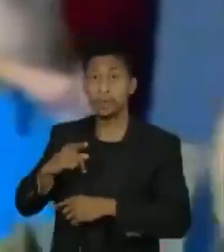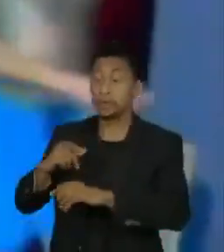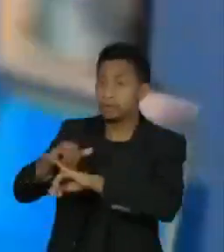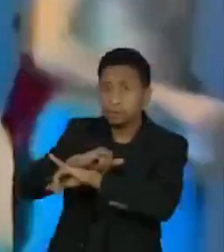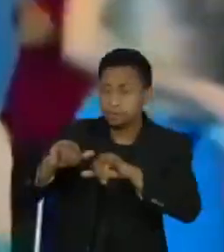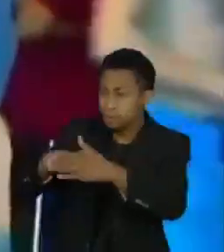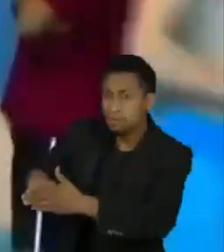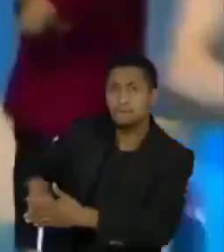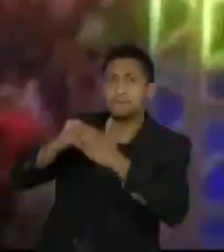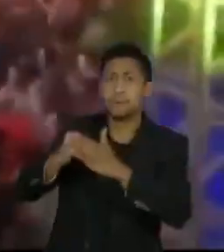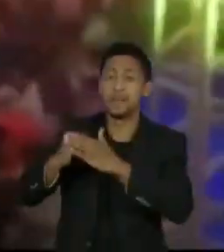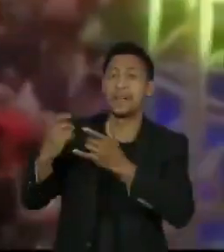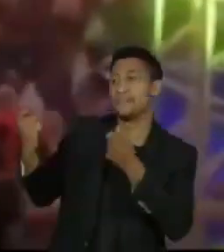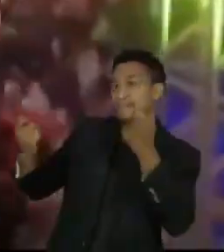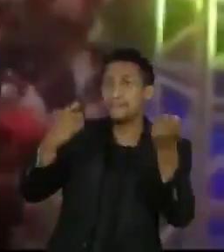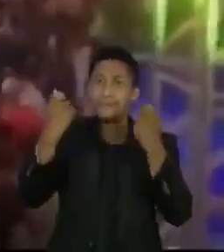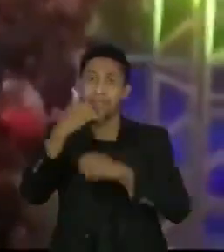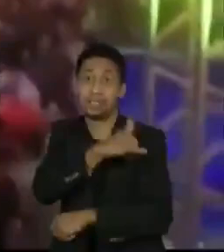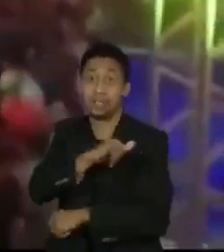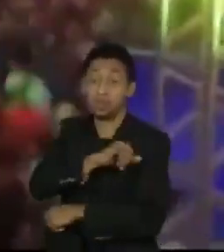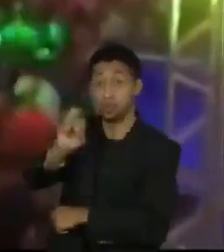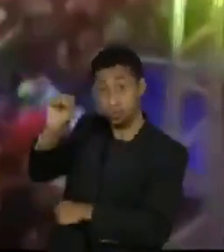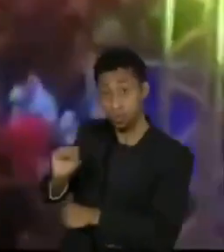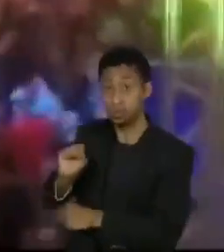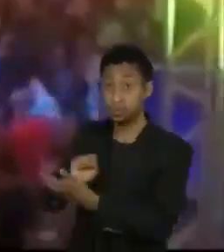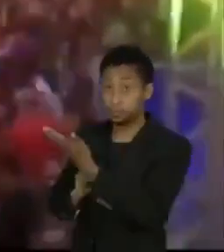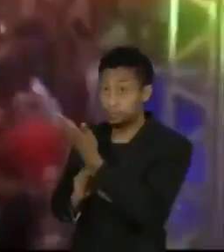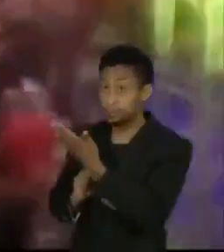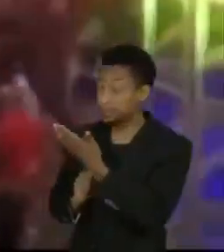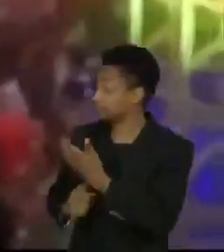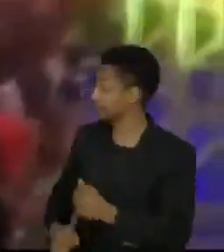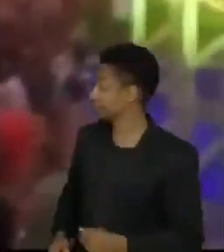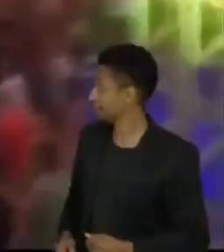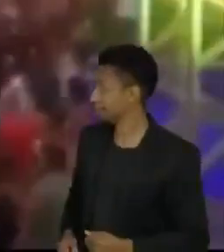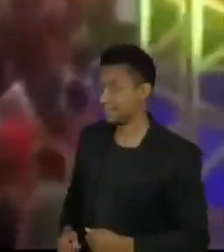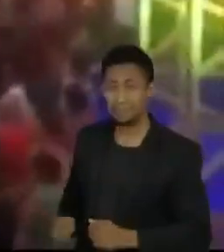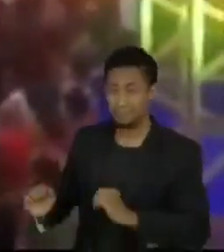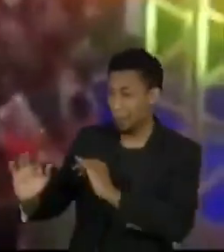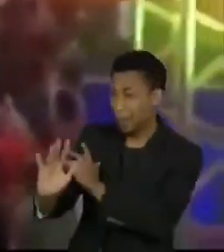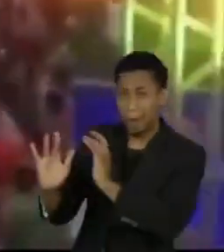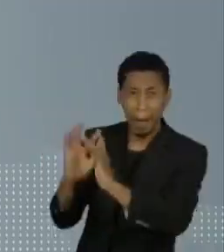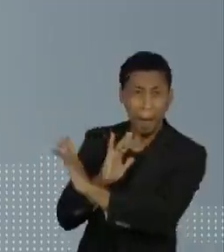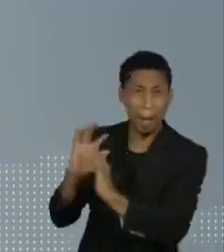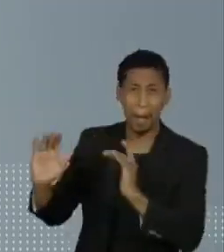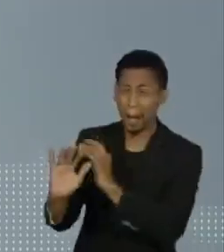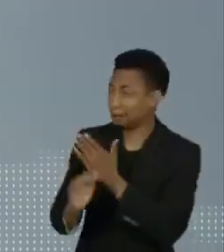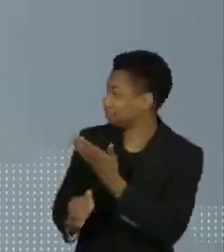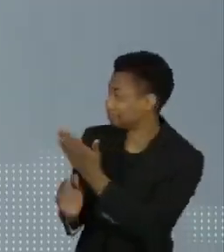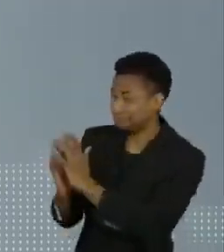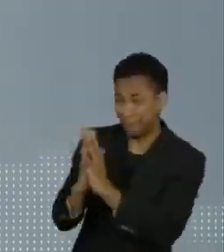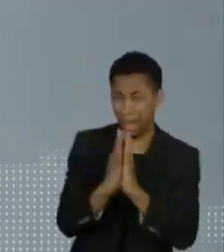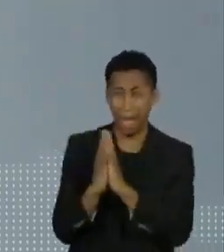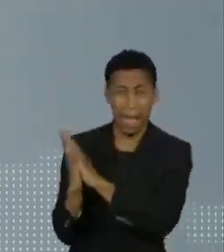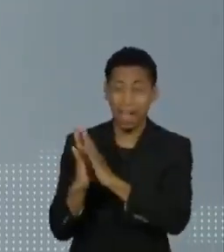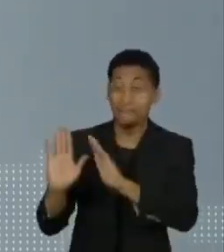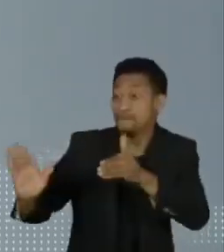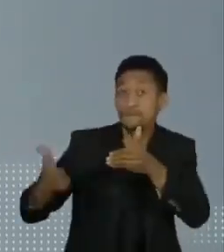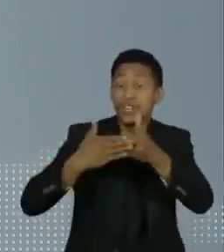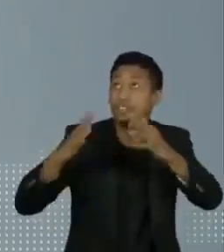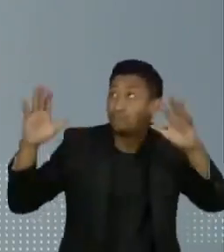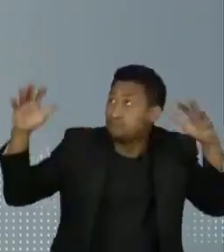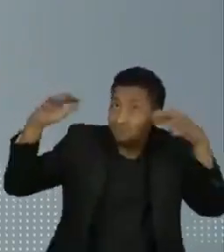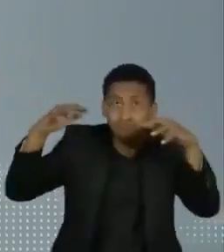uma festa na Zona Sul Carioca. Nas imagens, é possível ver centenas de pessoas aglomeradas num espaço fechado.